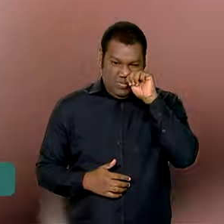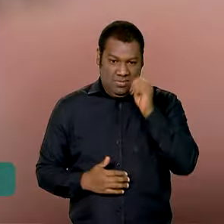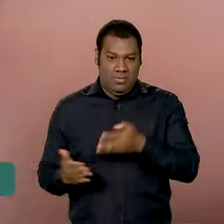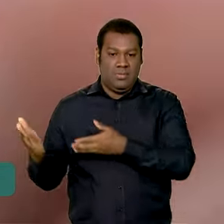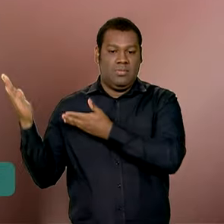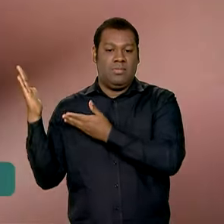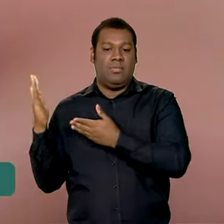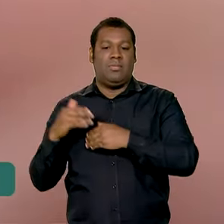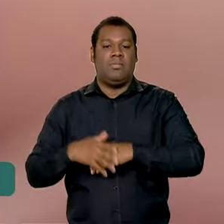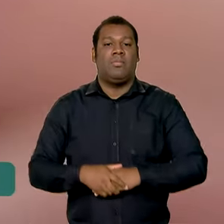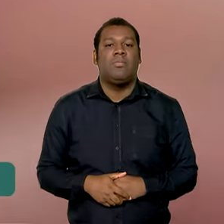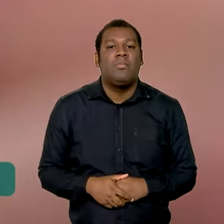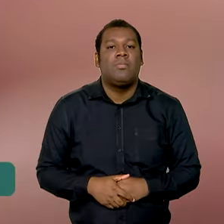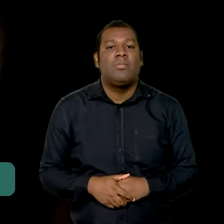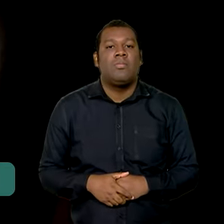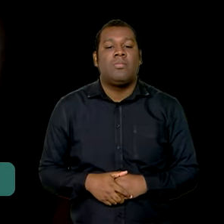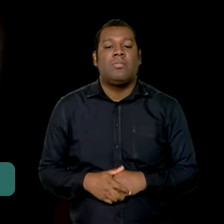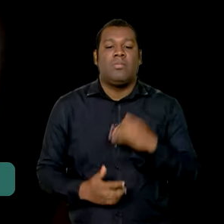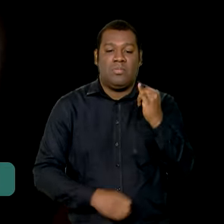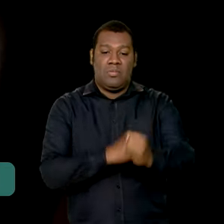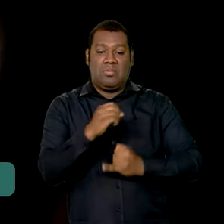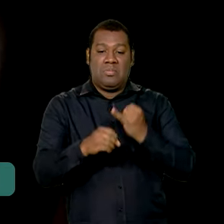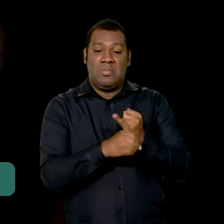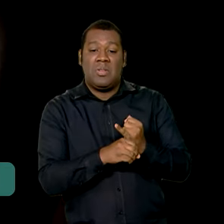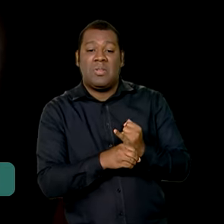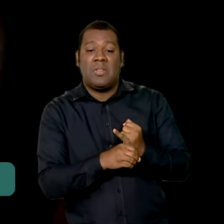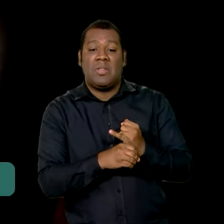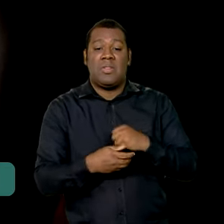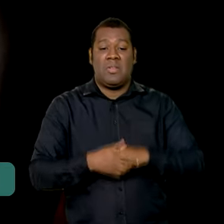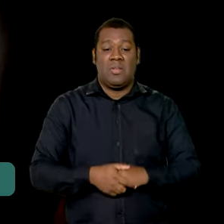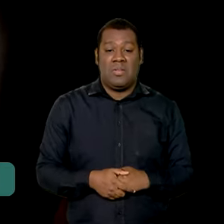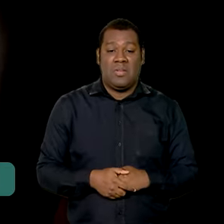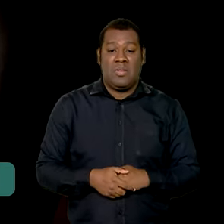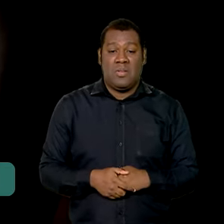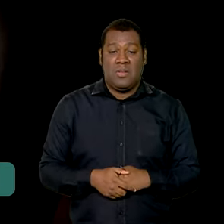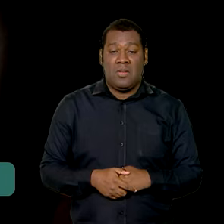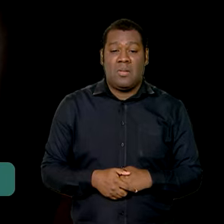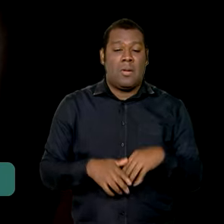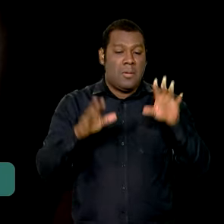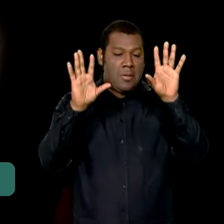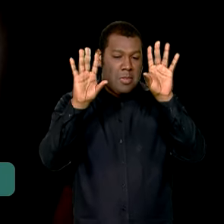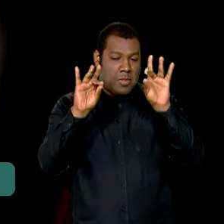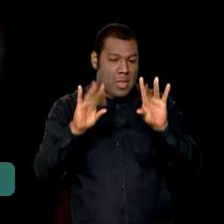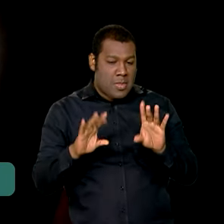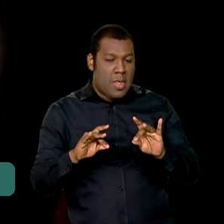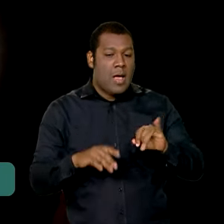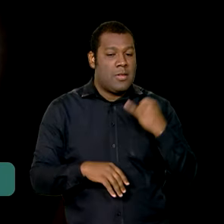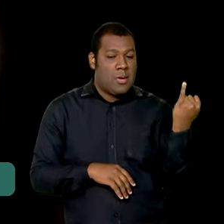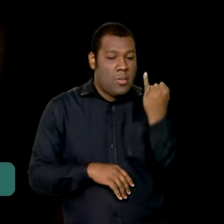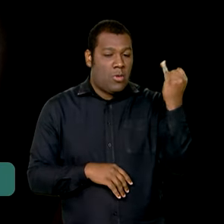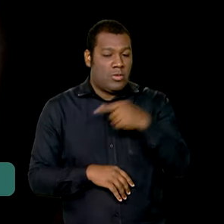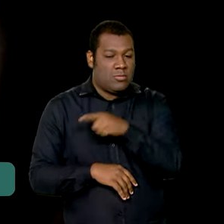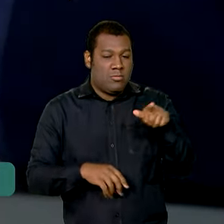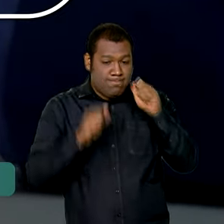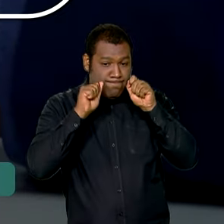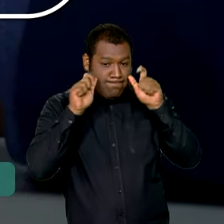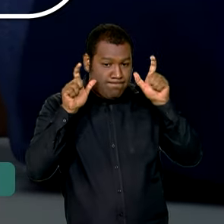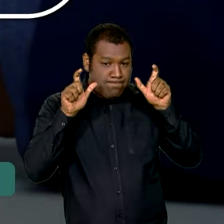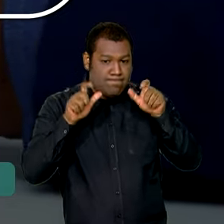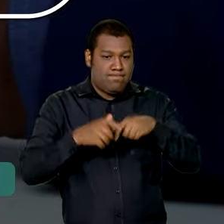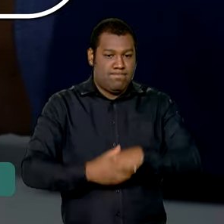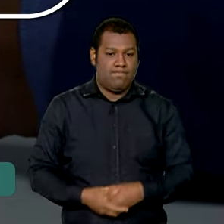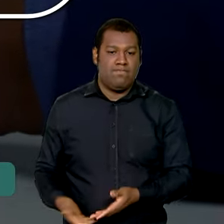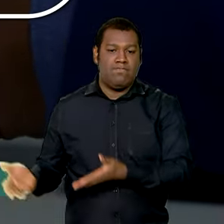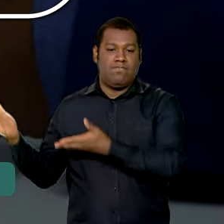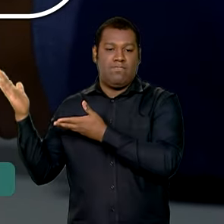aparecendo em mecanismos de busca e podem ser identificadas por um detalhe que vale a pena prestar atenção. Os